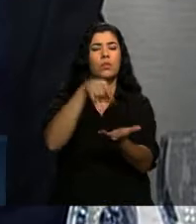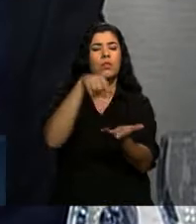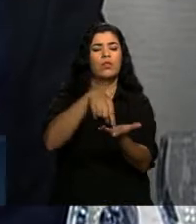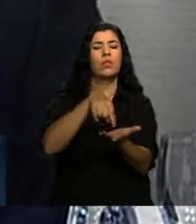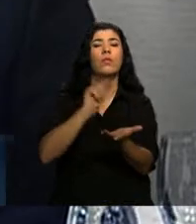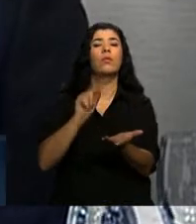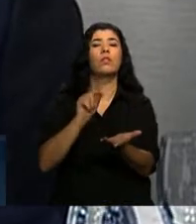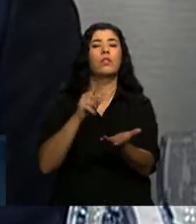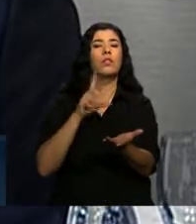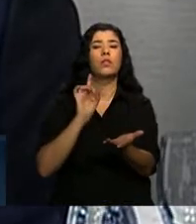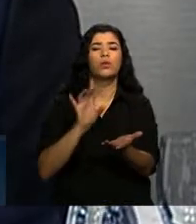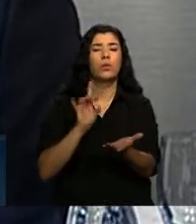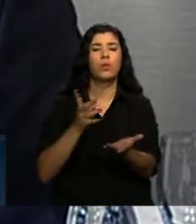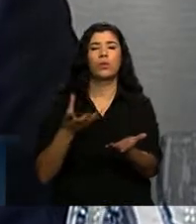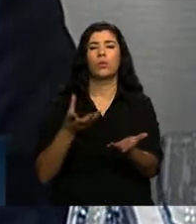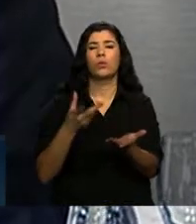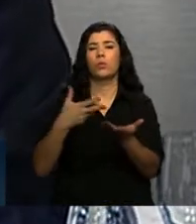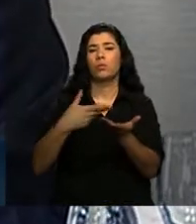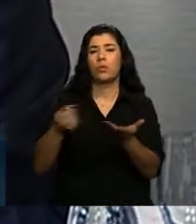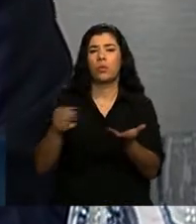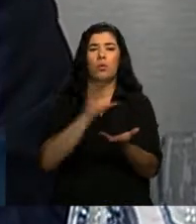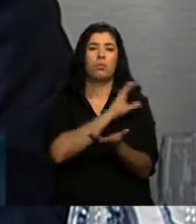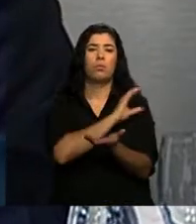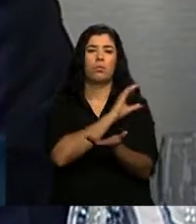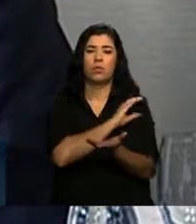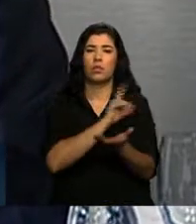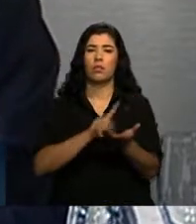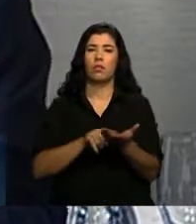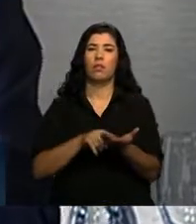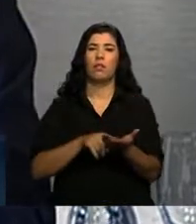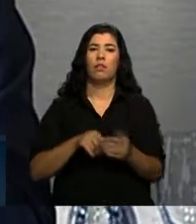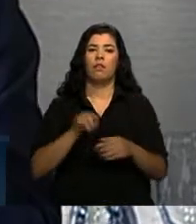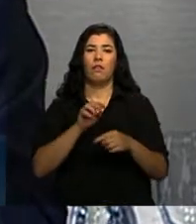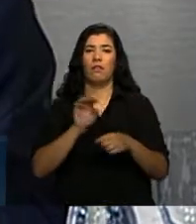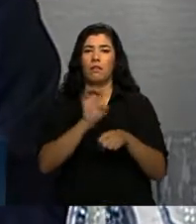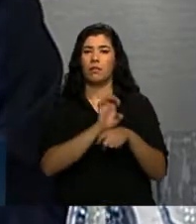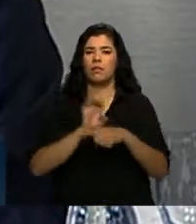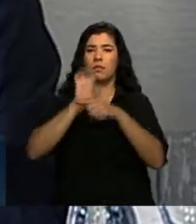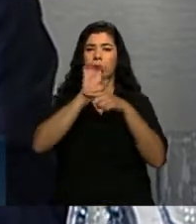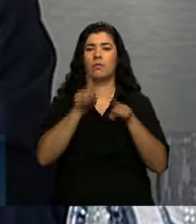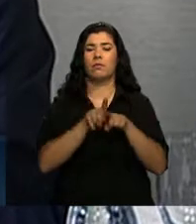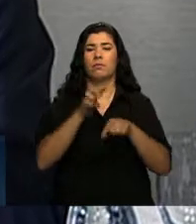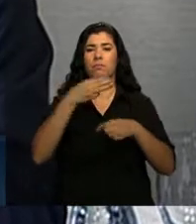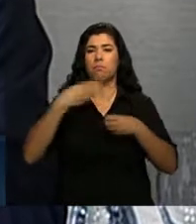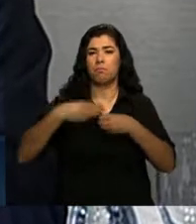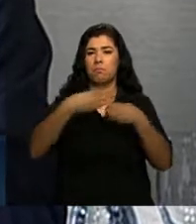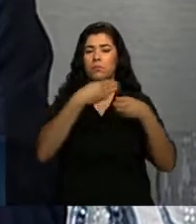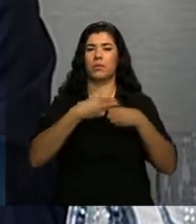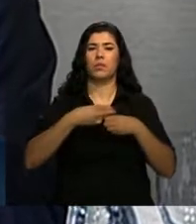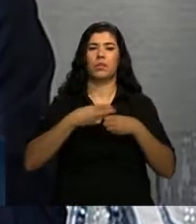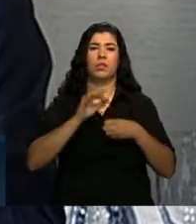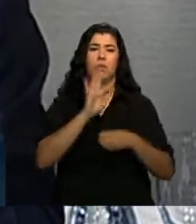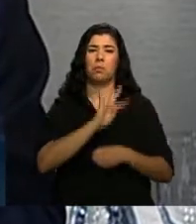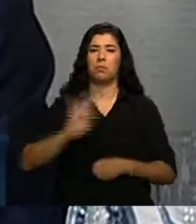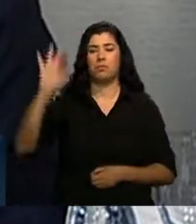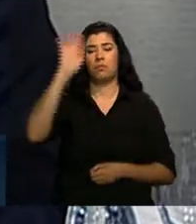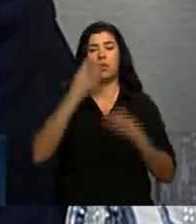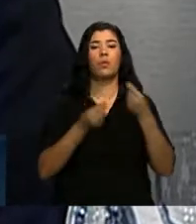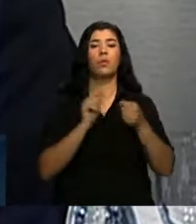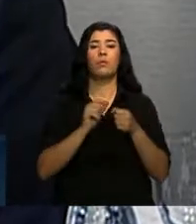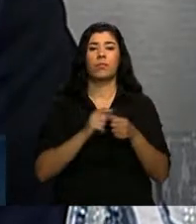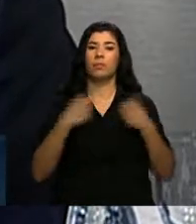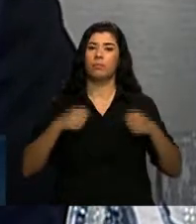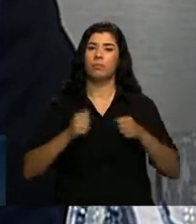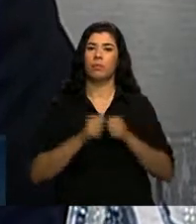central das coordenações, tanto a nível estadual quanto federal. E, dessa forma, então, senhor ministro, eu